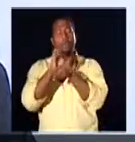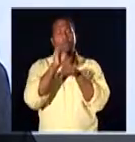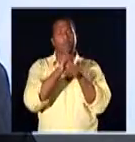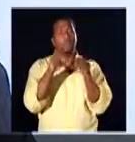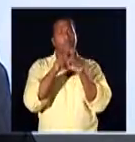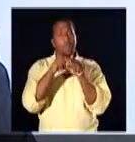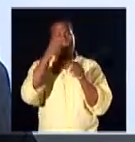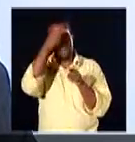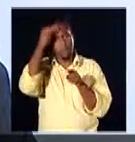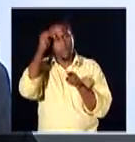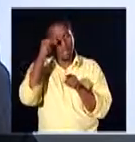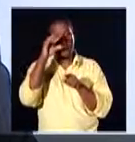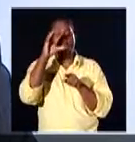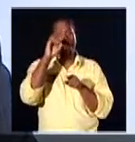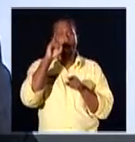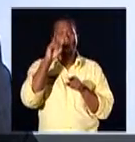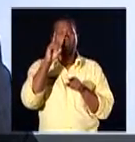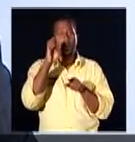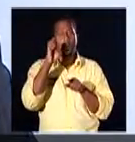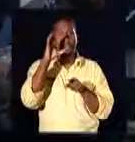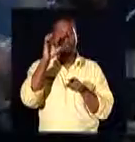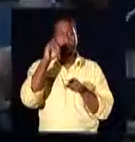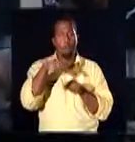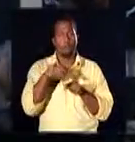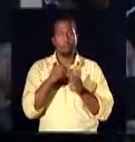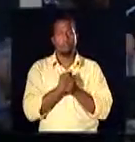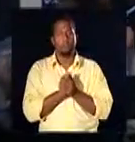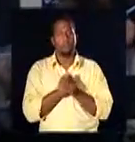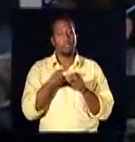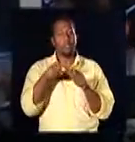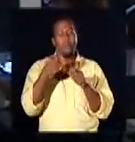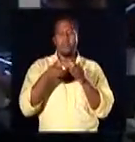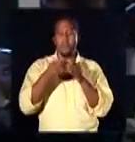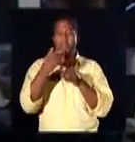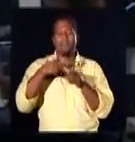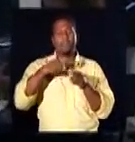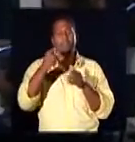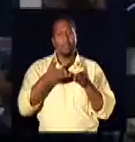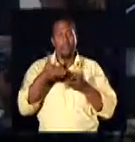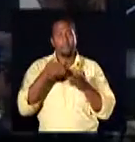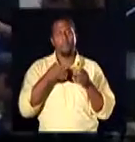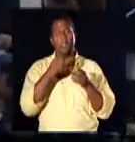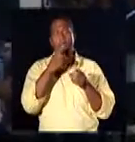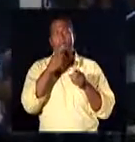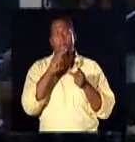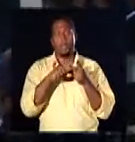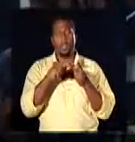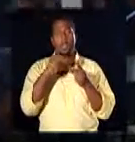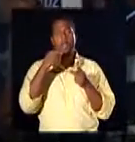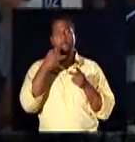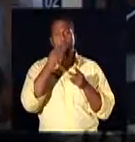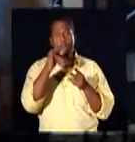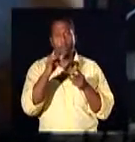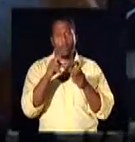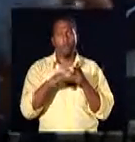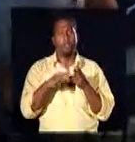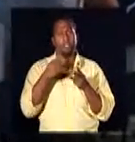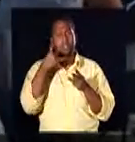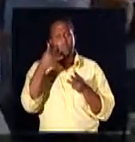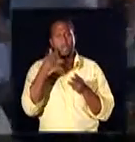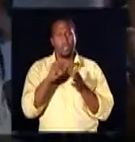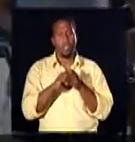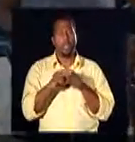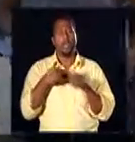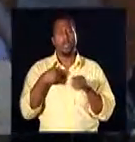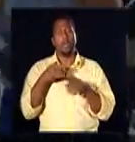pelos PROCONs municipais, que podem ser CODECONs. Maior número de reclamações dos serviços essenciais, que é em BASA, COELBA e